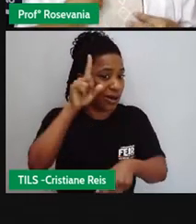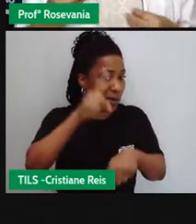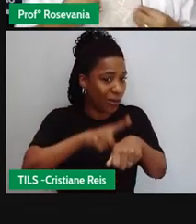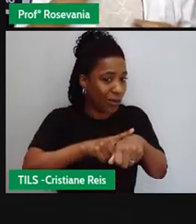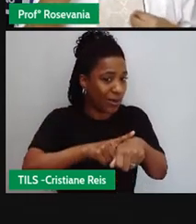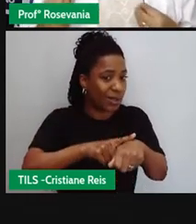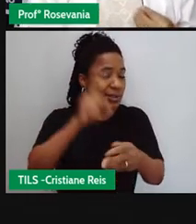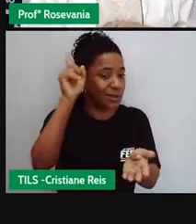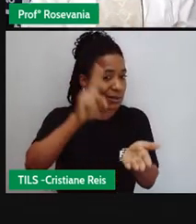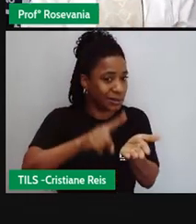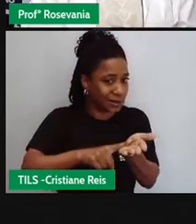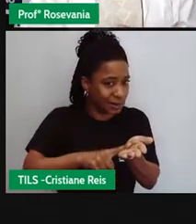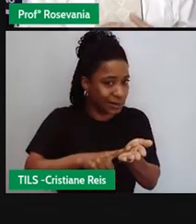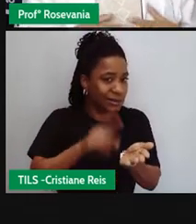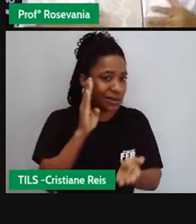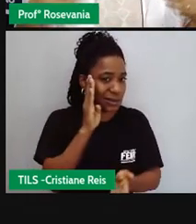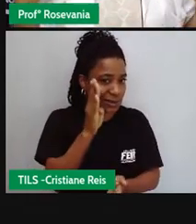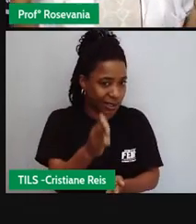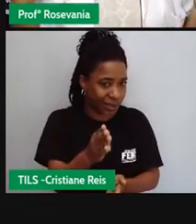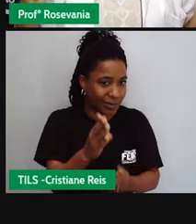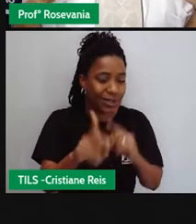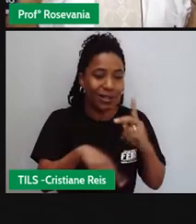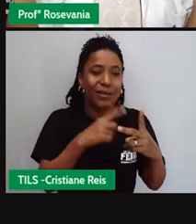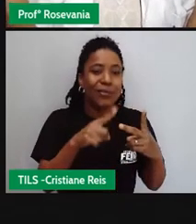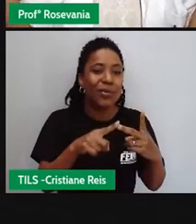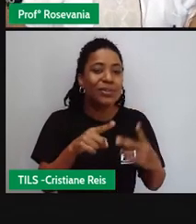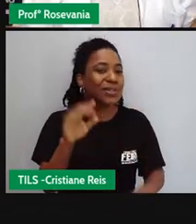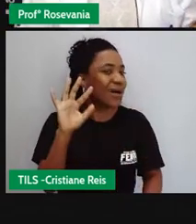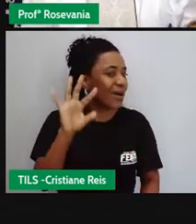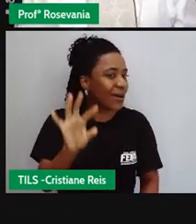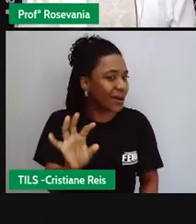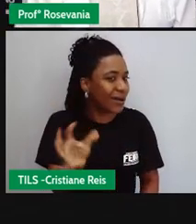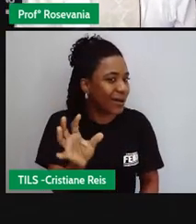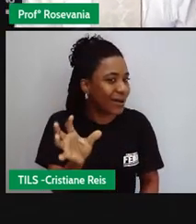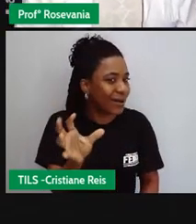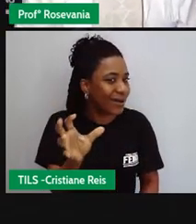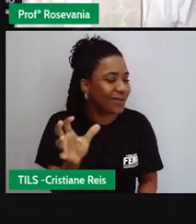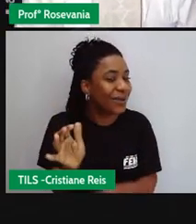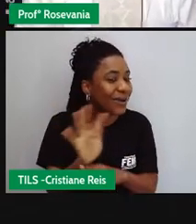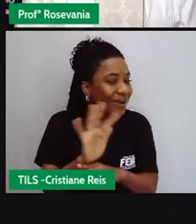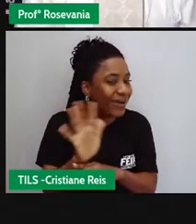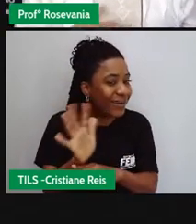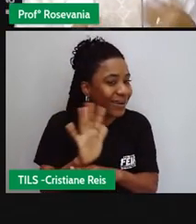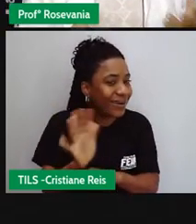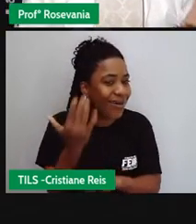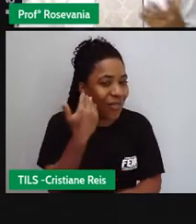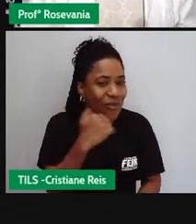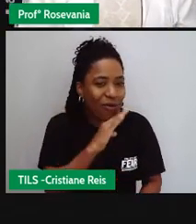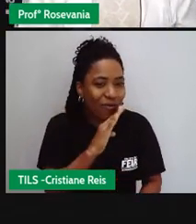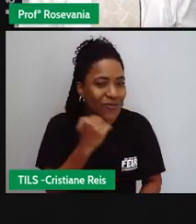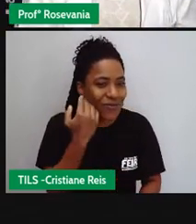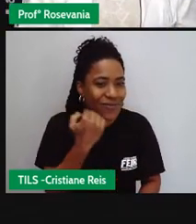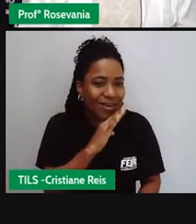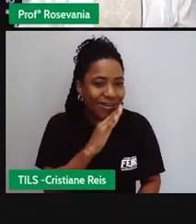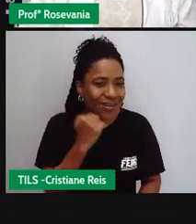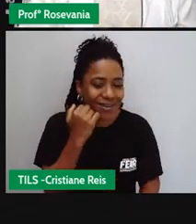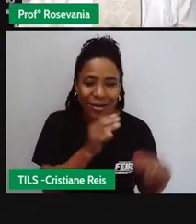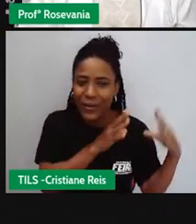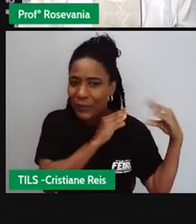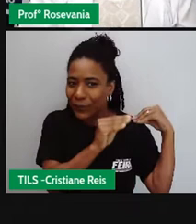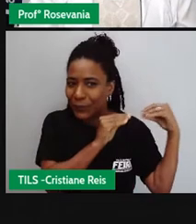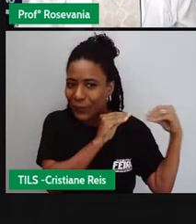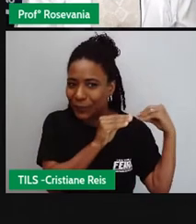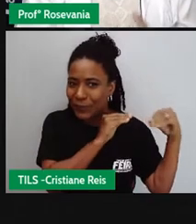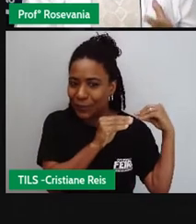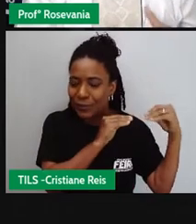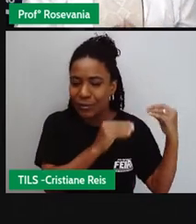Depois também passou a ter a rádio, novela, então passou a ser o entretenimento do povo brasileiro, a questão de se ouvir